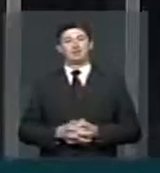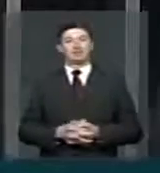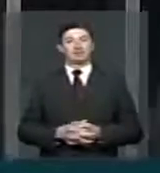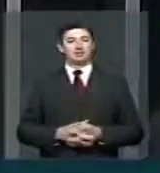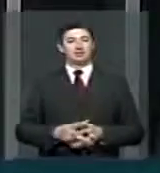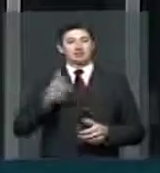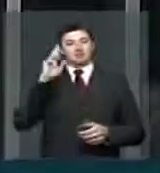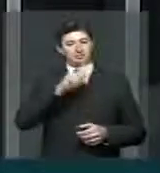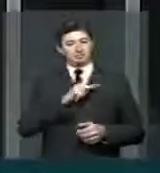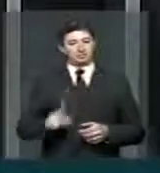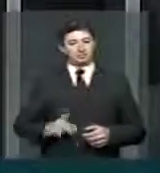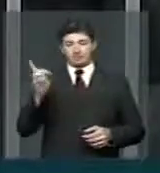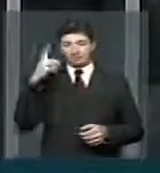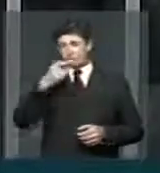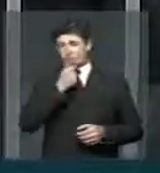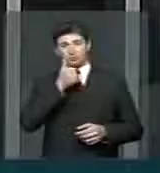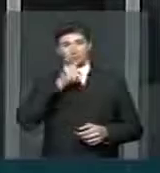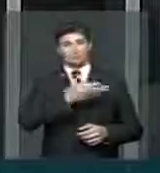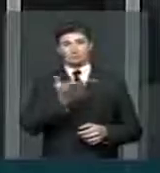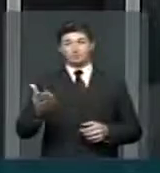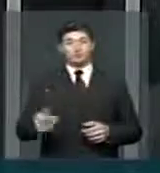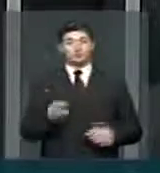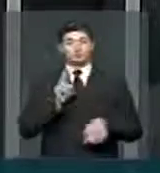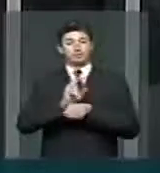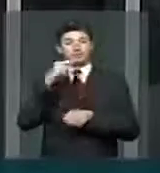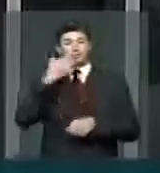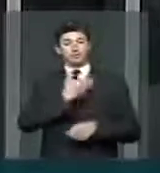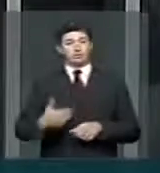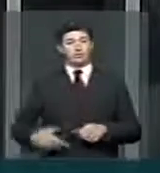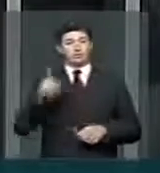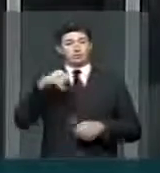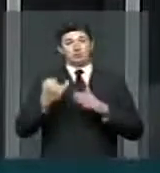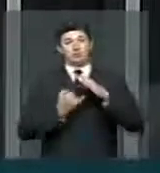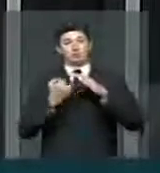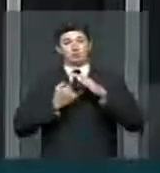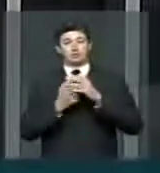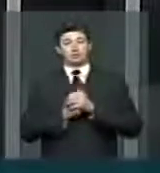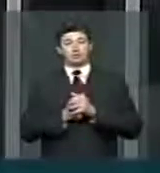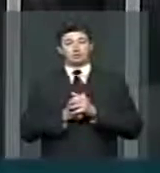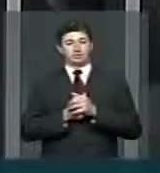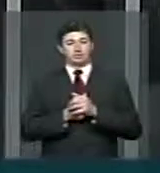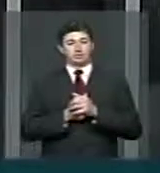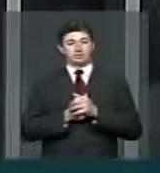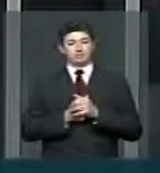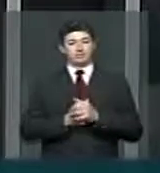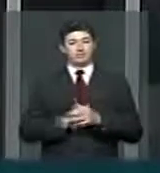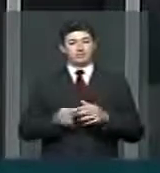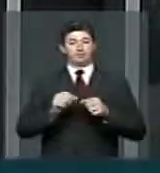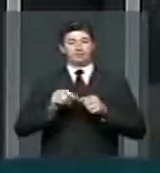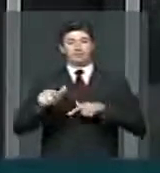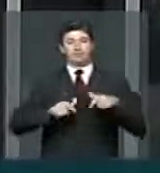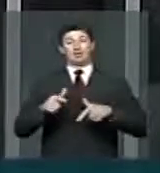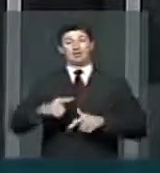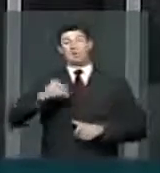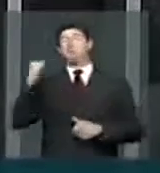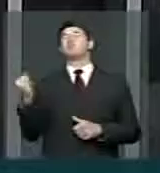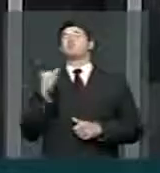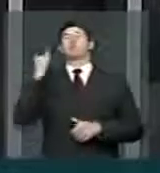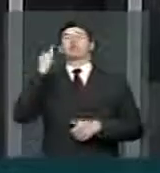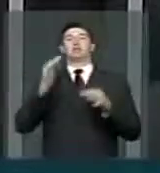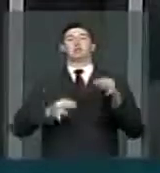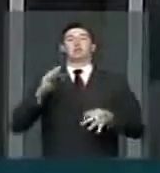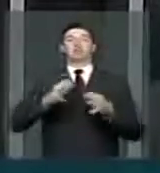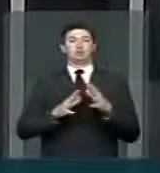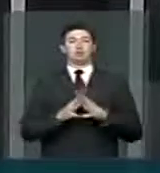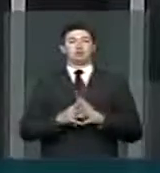Senhor presidente, senhoras e senhores deputados, a Defensoria Pública é uma instituição que exerce função essencial da justiça.